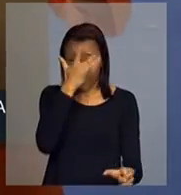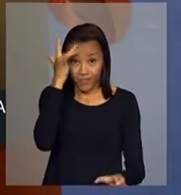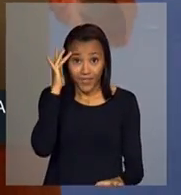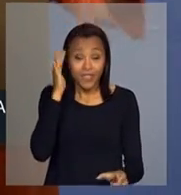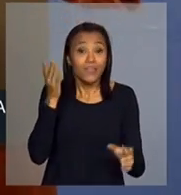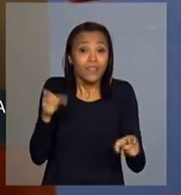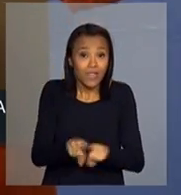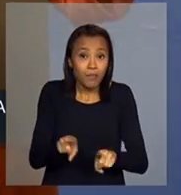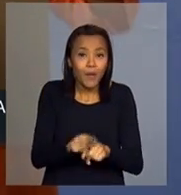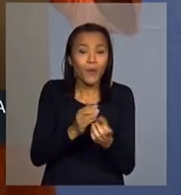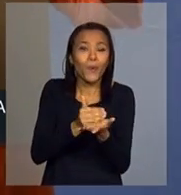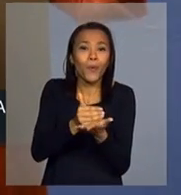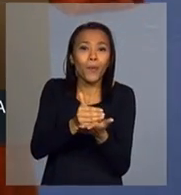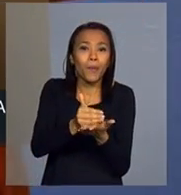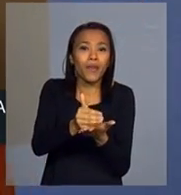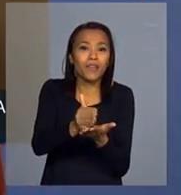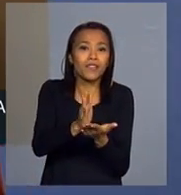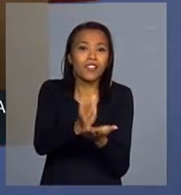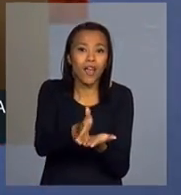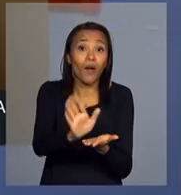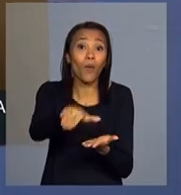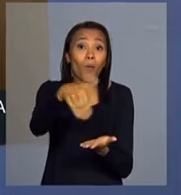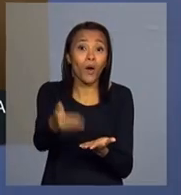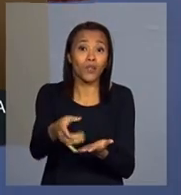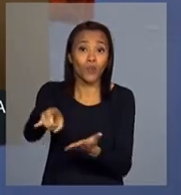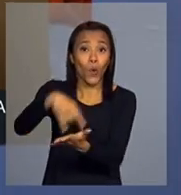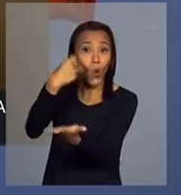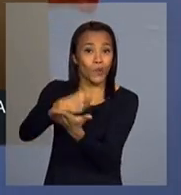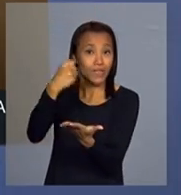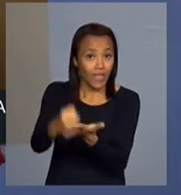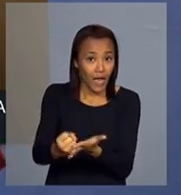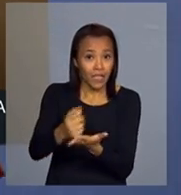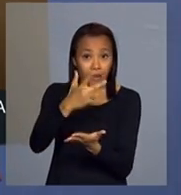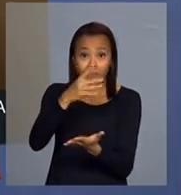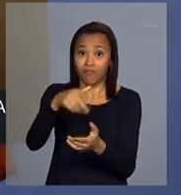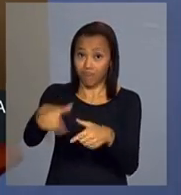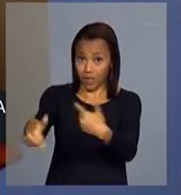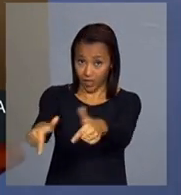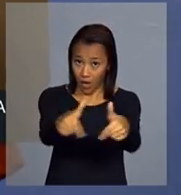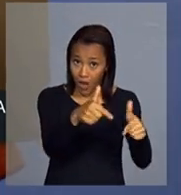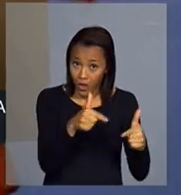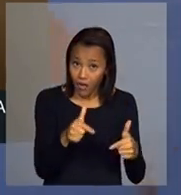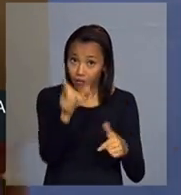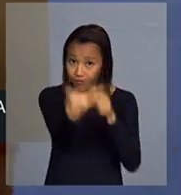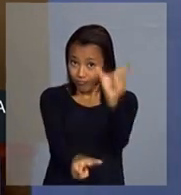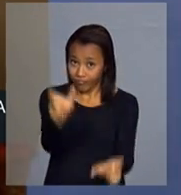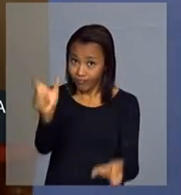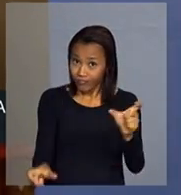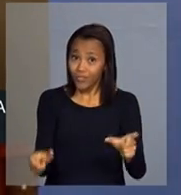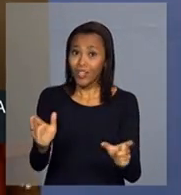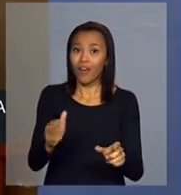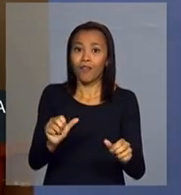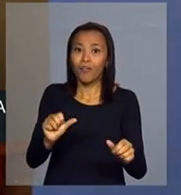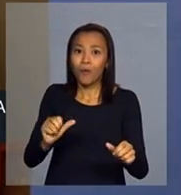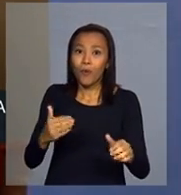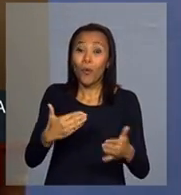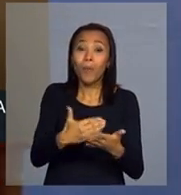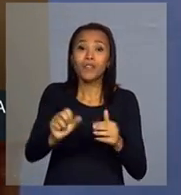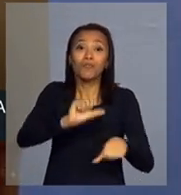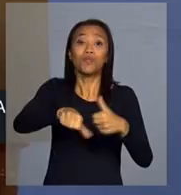começa melhorando já no início, quando contrata trabalhadores e aqui eu quero homenagear todos os